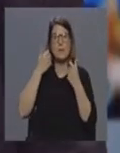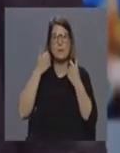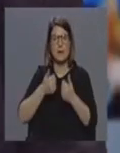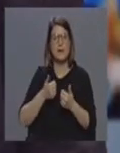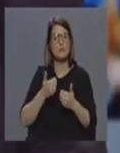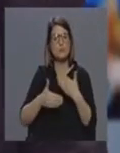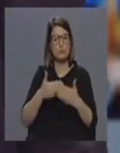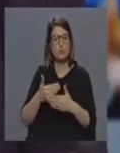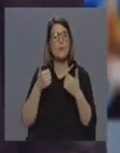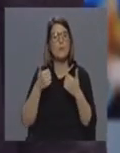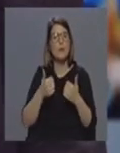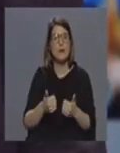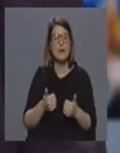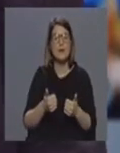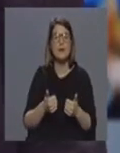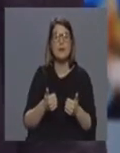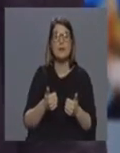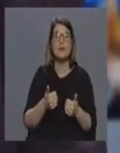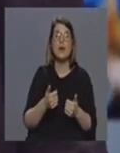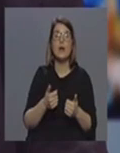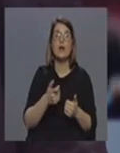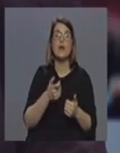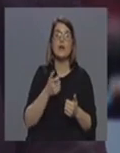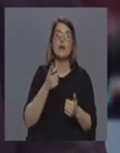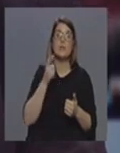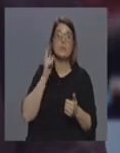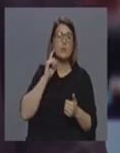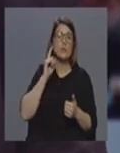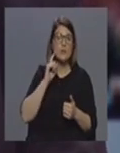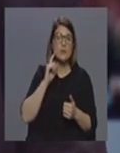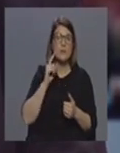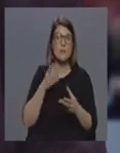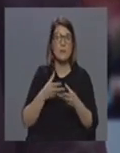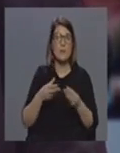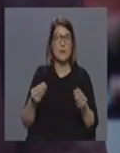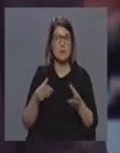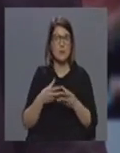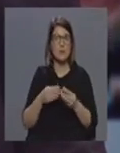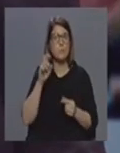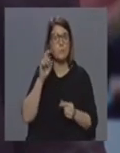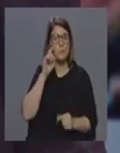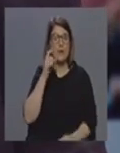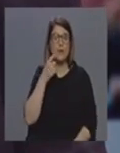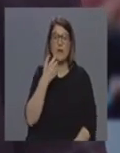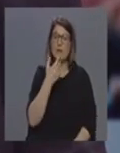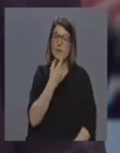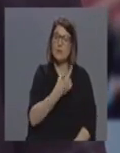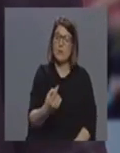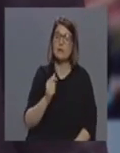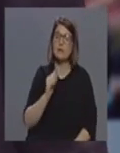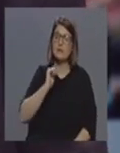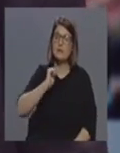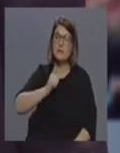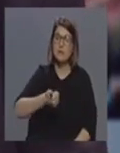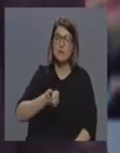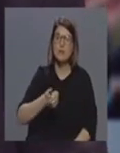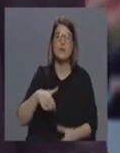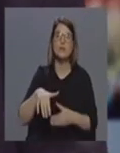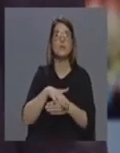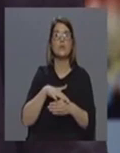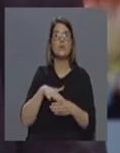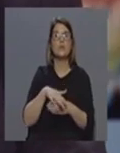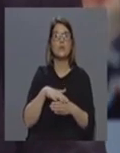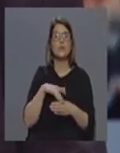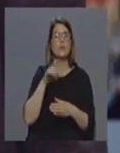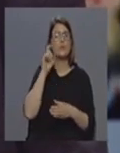bem neste aspecto é que nos sejam dados por exemplo os equipamentos de proteção individual adequados para que as situações de